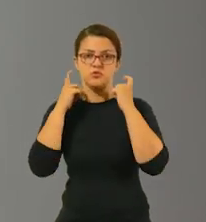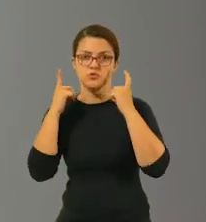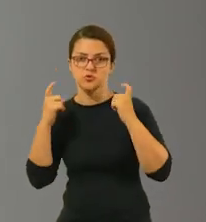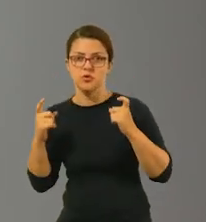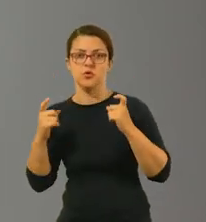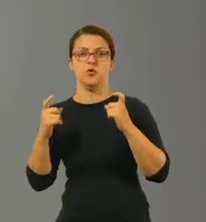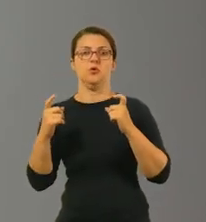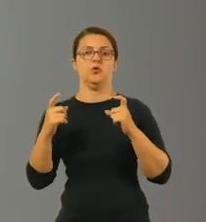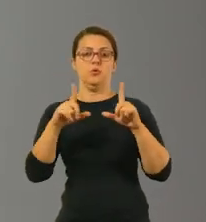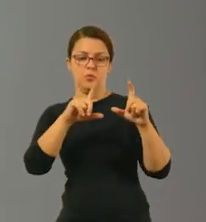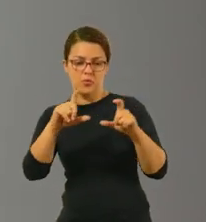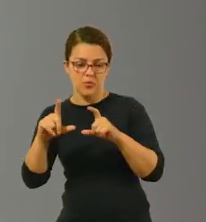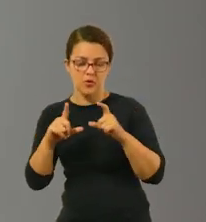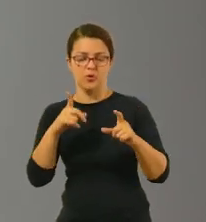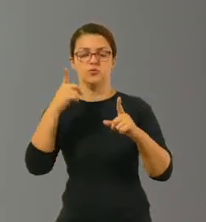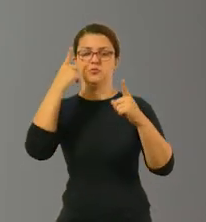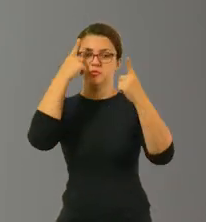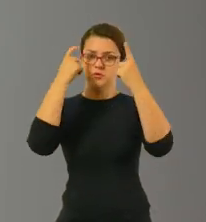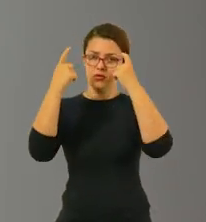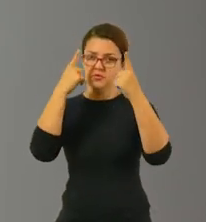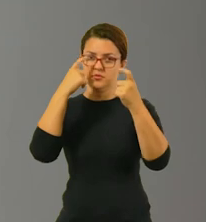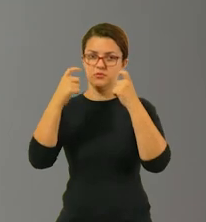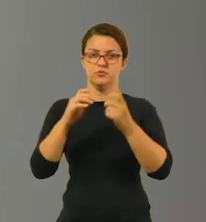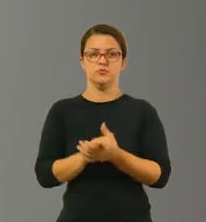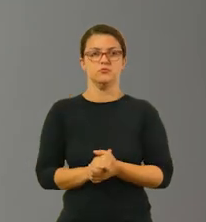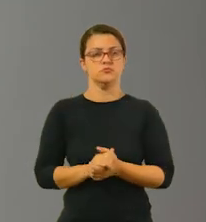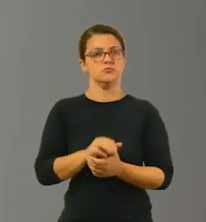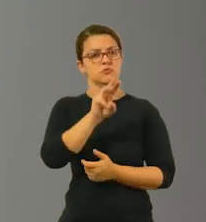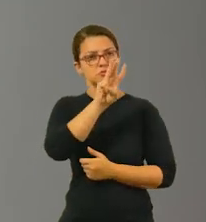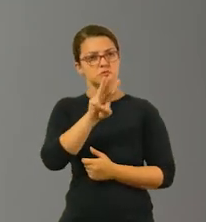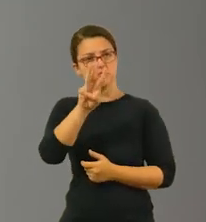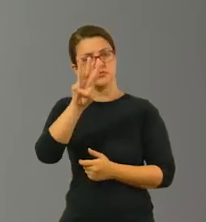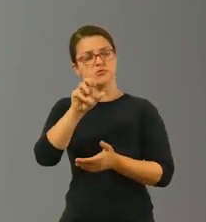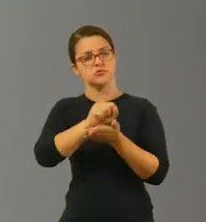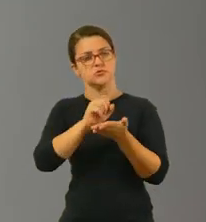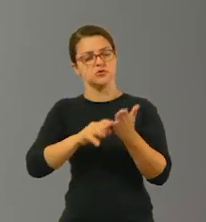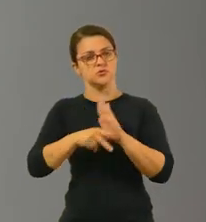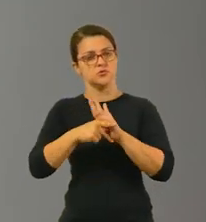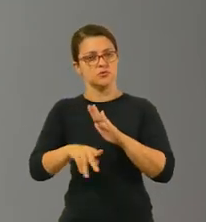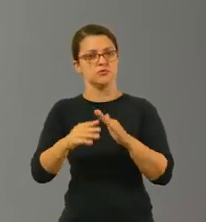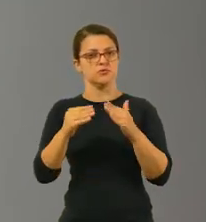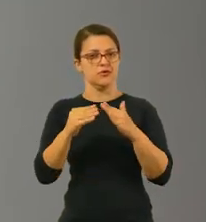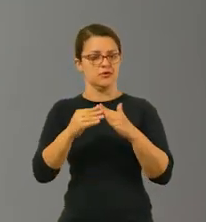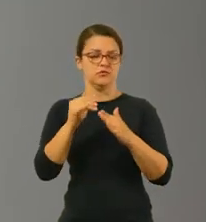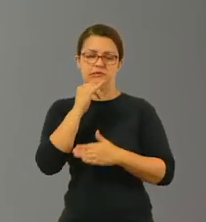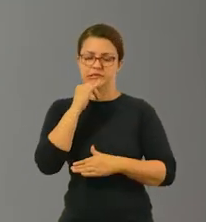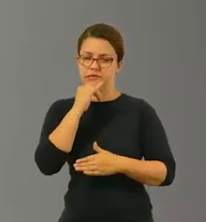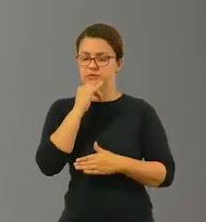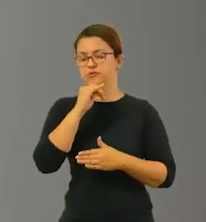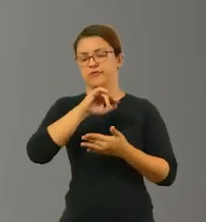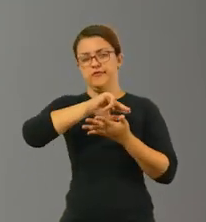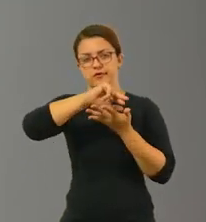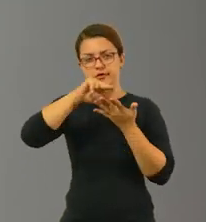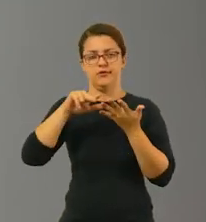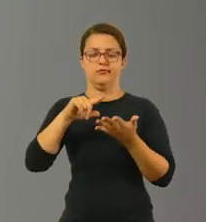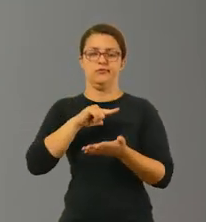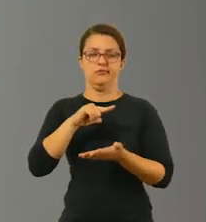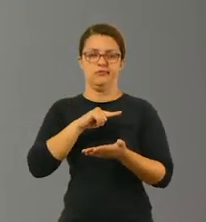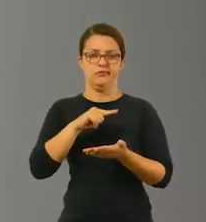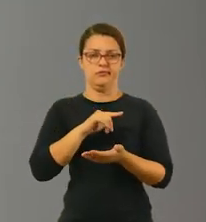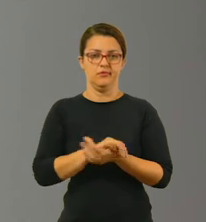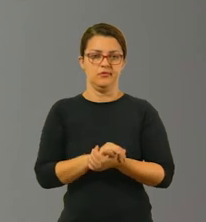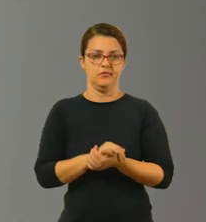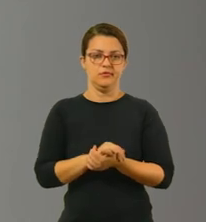de som, registro, parte criativa. E no link lição de casa, você encontra outros exemplos que a gente colocou também, tá?